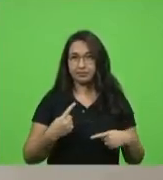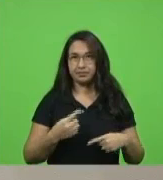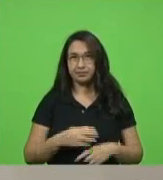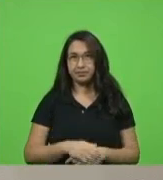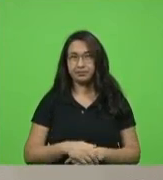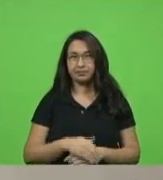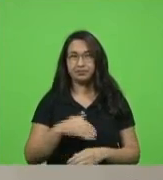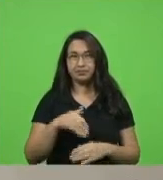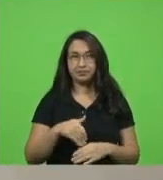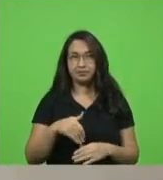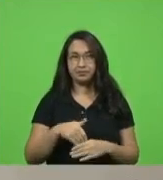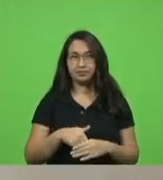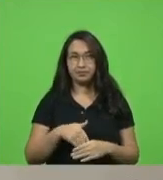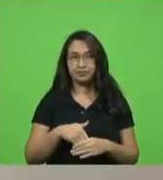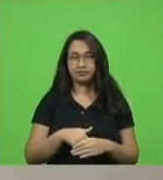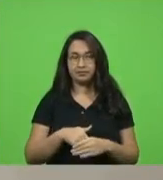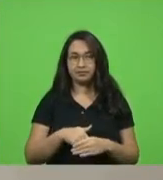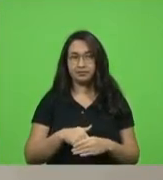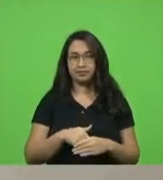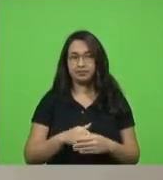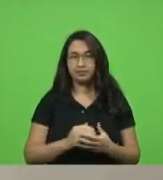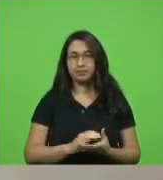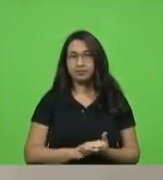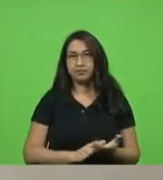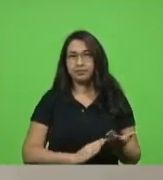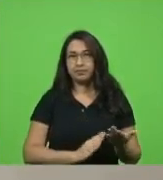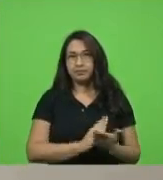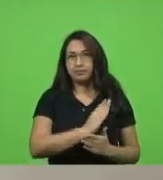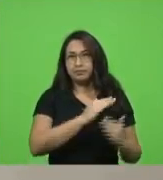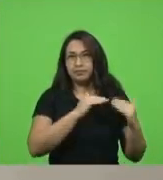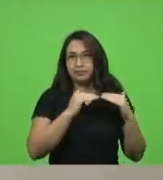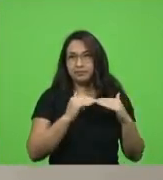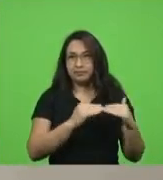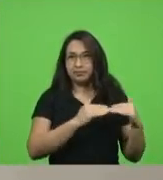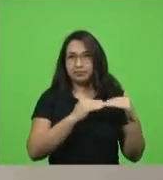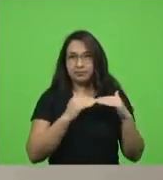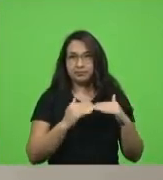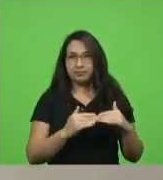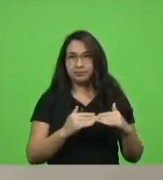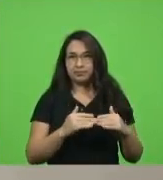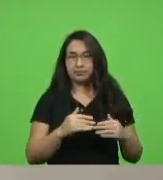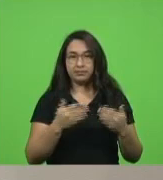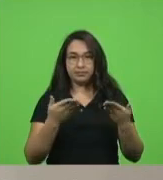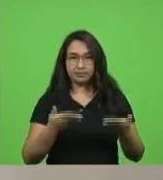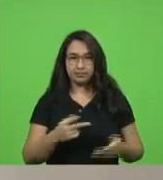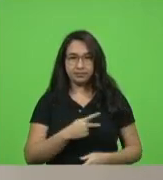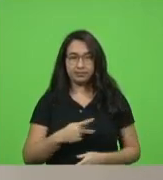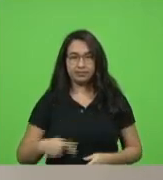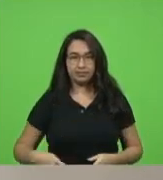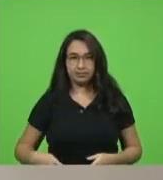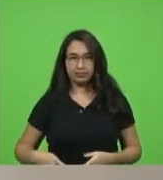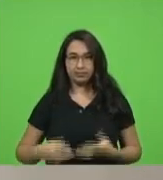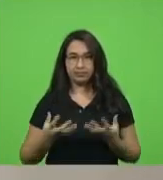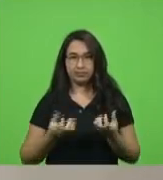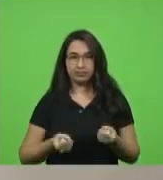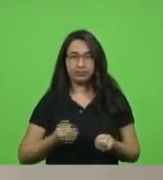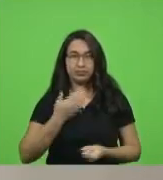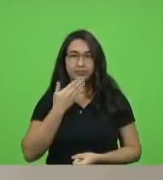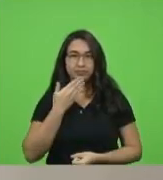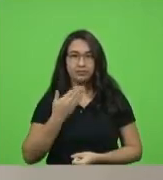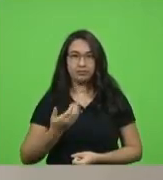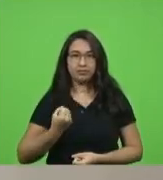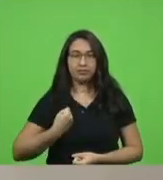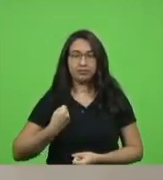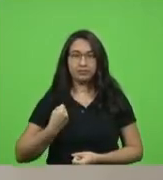votação deputados que aprovam permaneçam como se encontra aprovado por unanimidade esta presidência comunica que defere os seguintes requerimentos